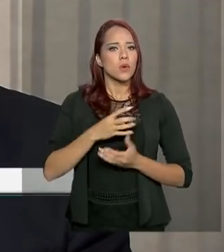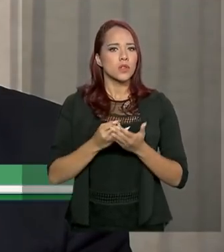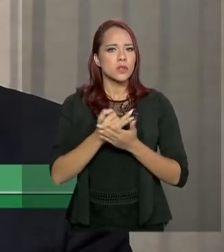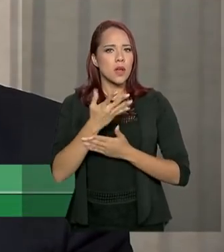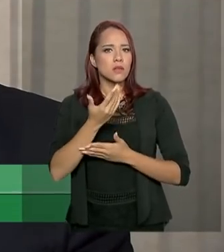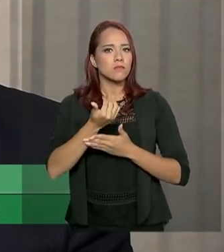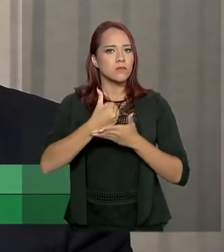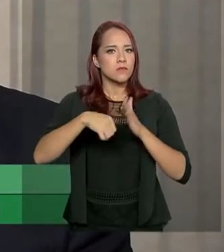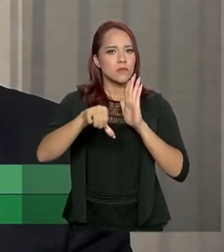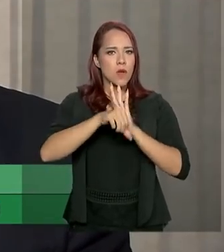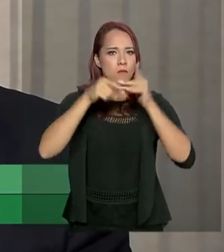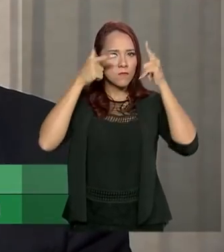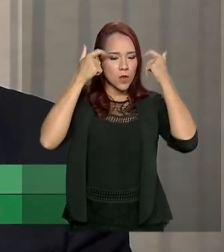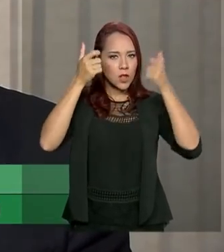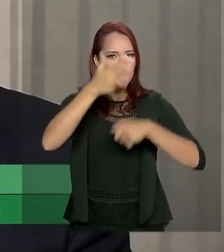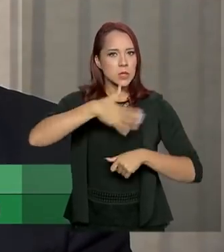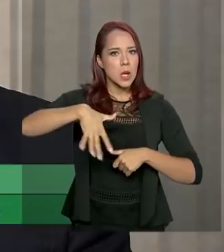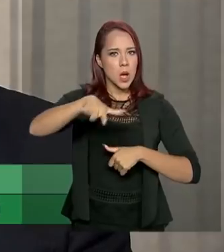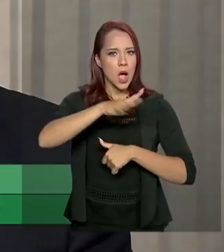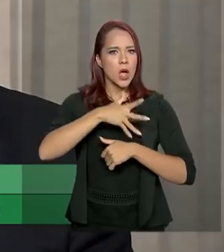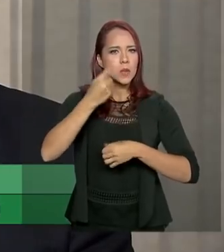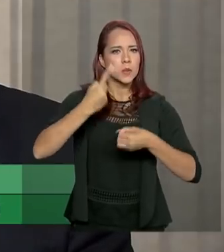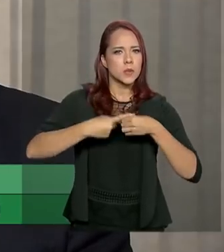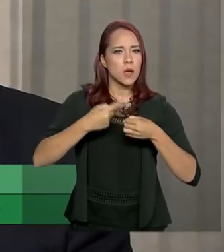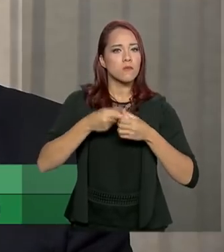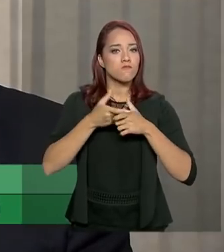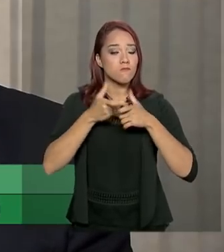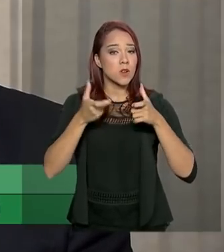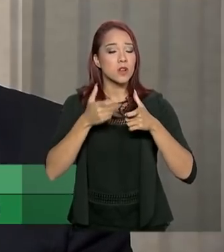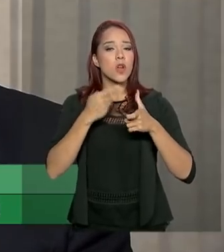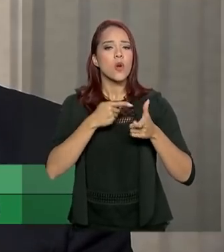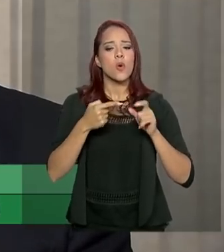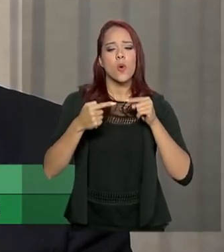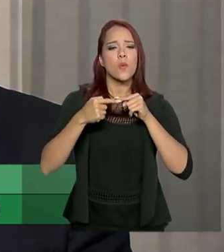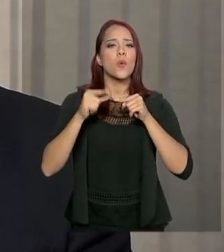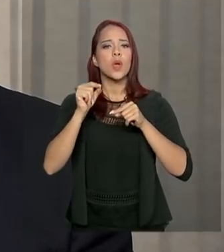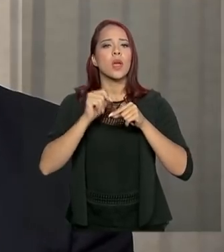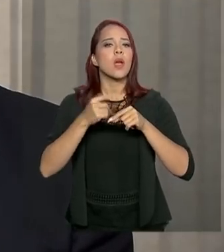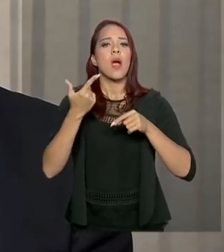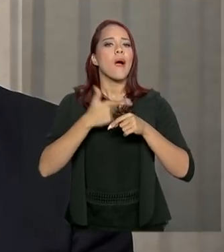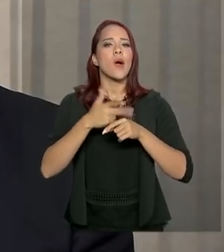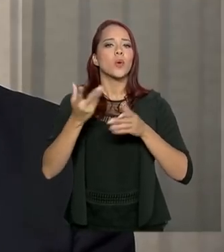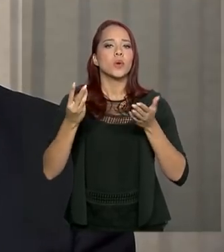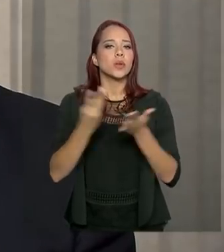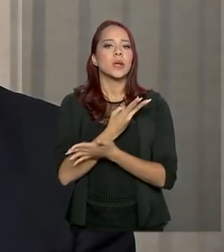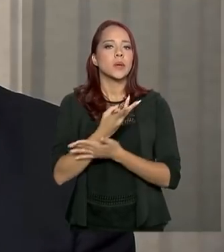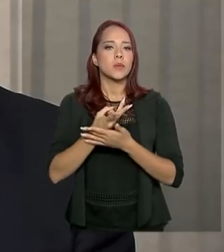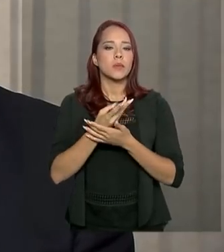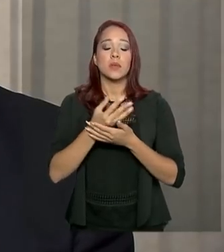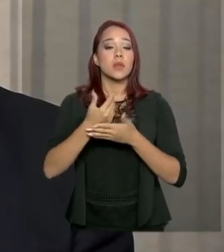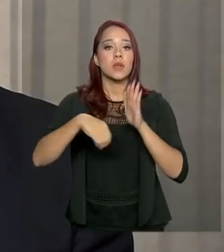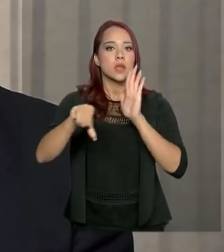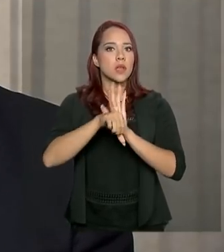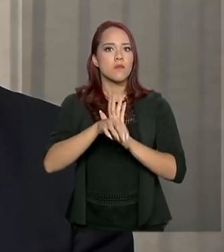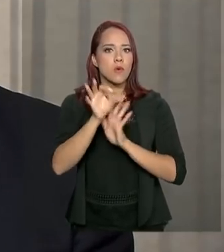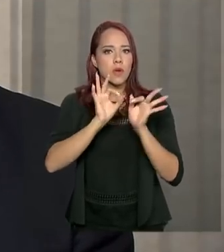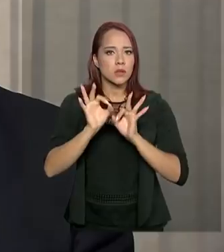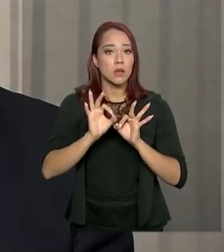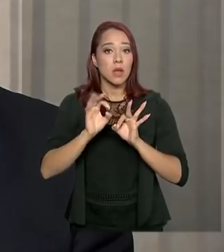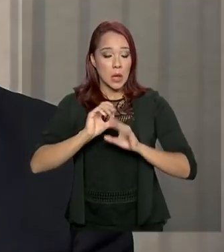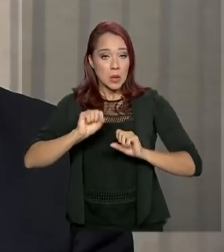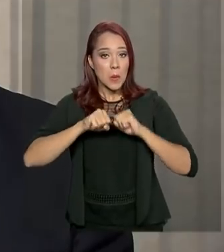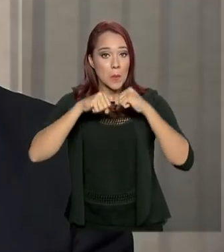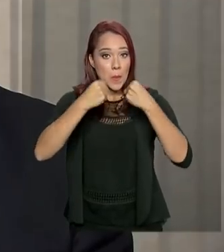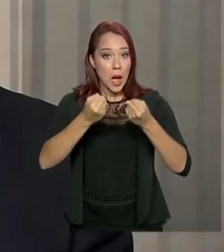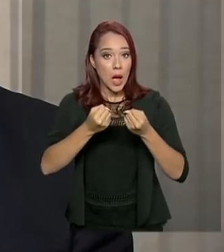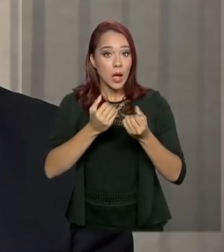violenta nas regiões metropolitanas está vinculada à criminalidade organizada. Então, o enfrentamento mais duro da